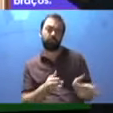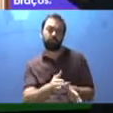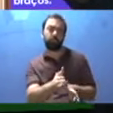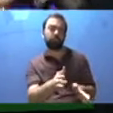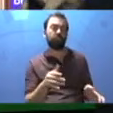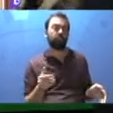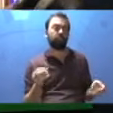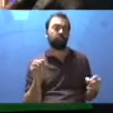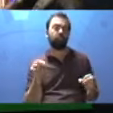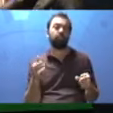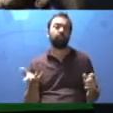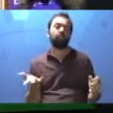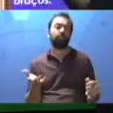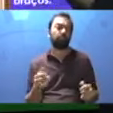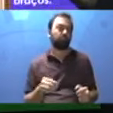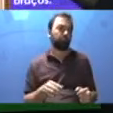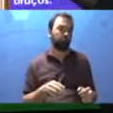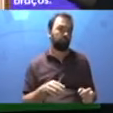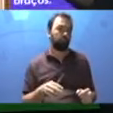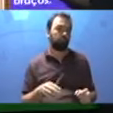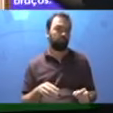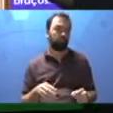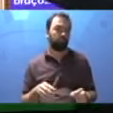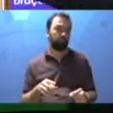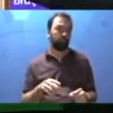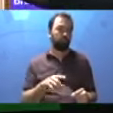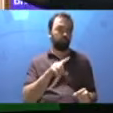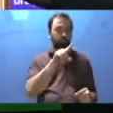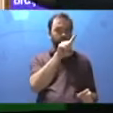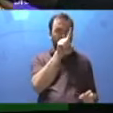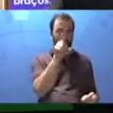à esquerda, sigo em frente. Vamos ver?